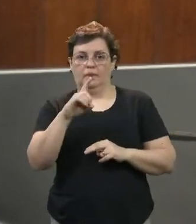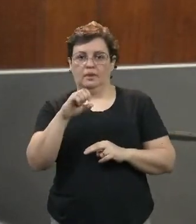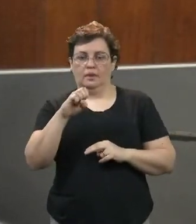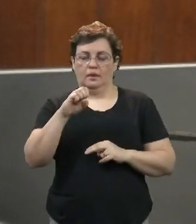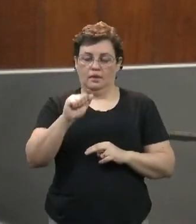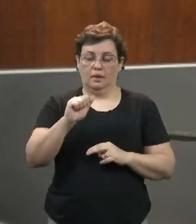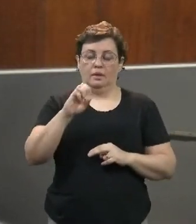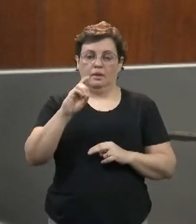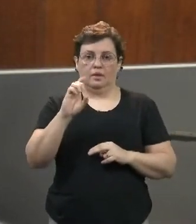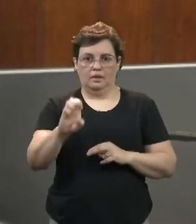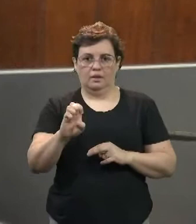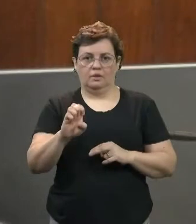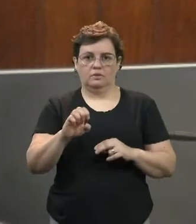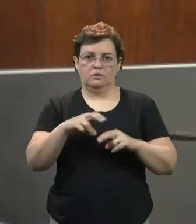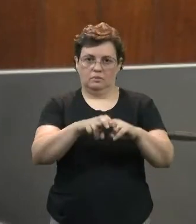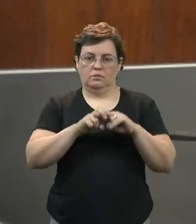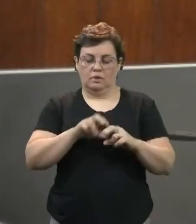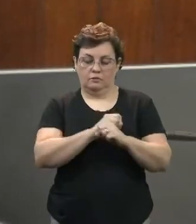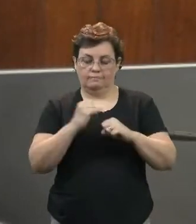do Covid-19.